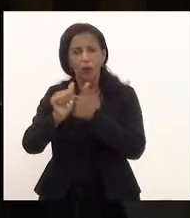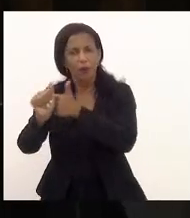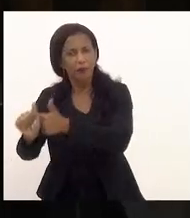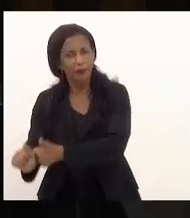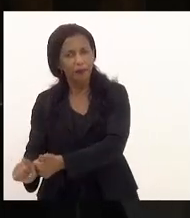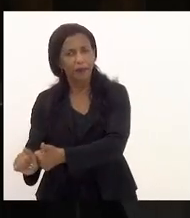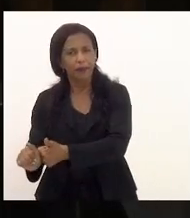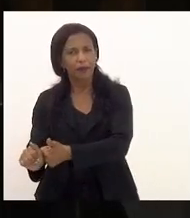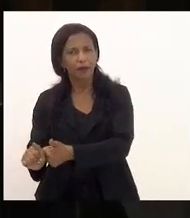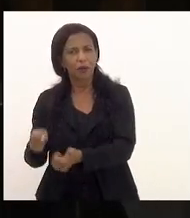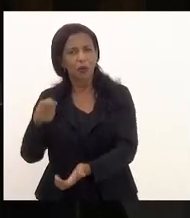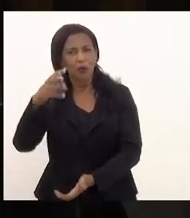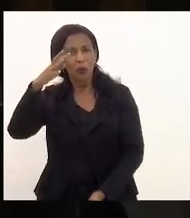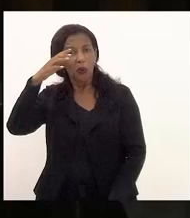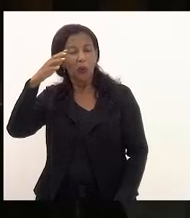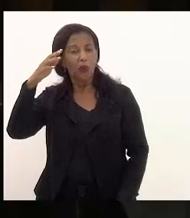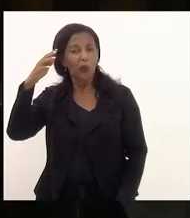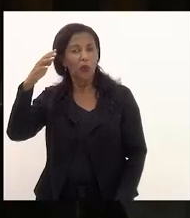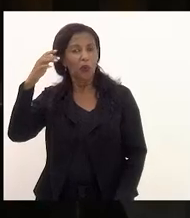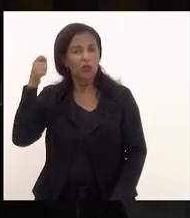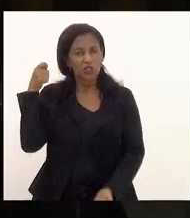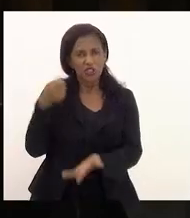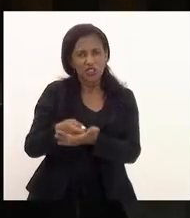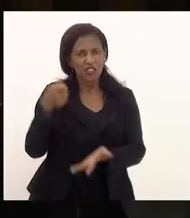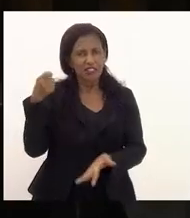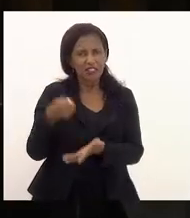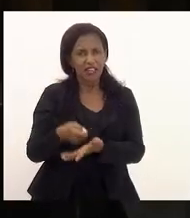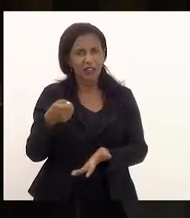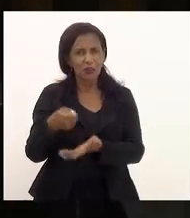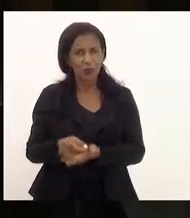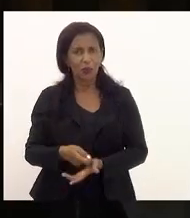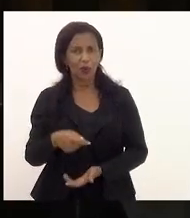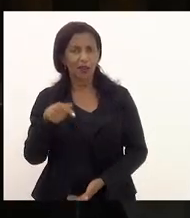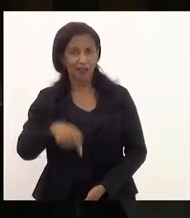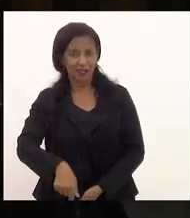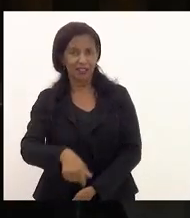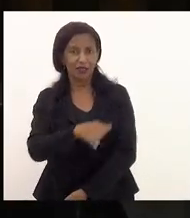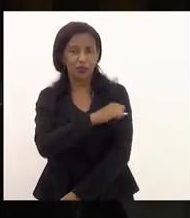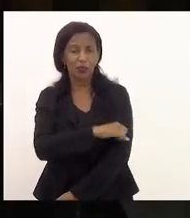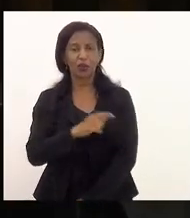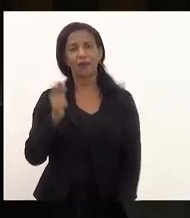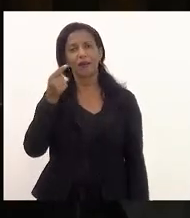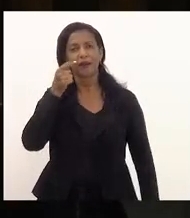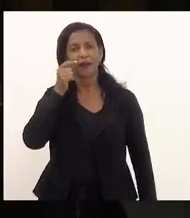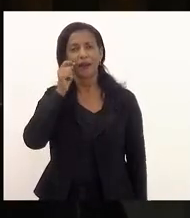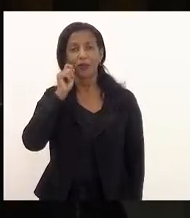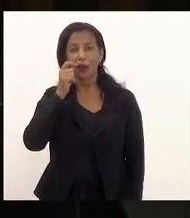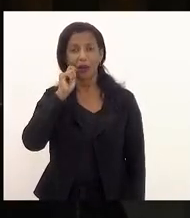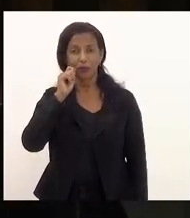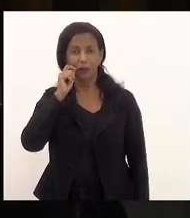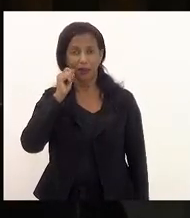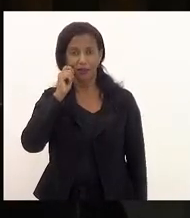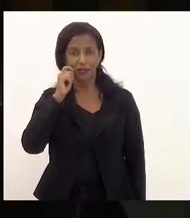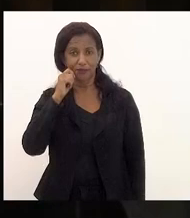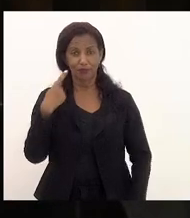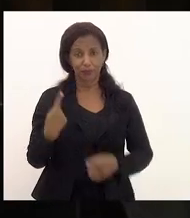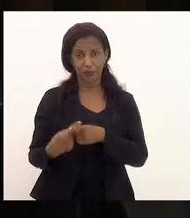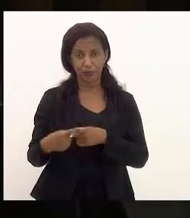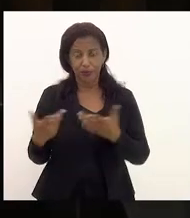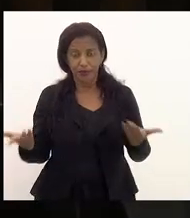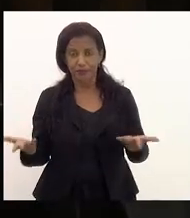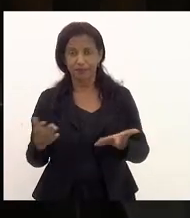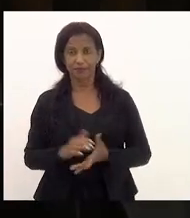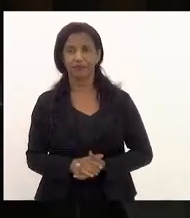o ditadorzinho do Rio de Janeiro, Eduardo Paes. Até porque